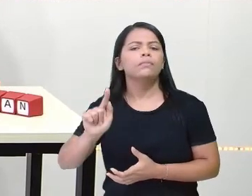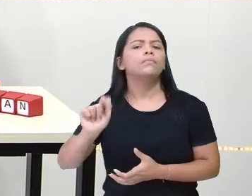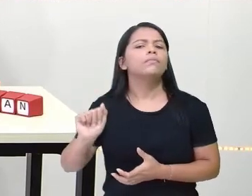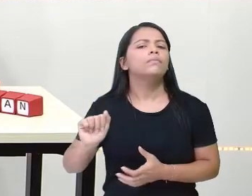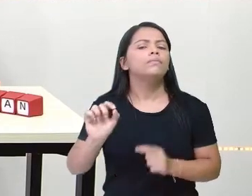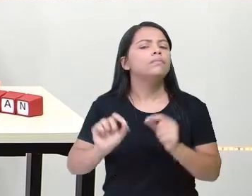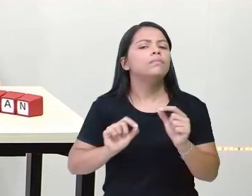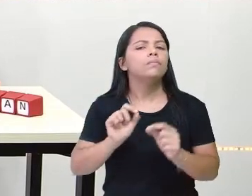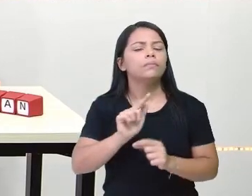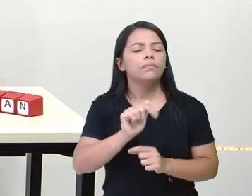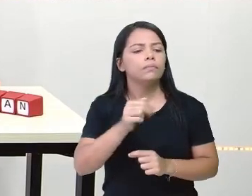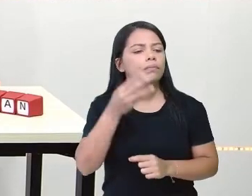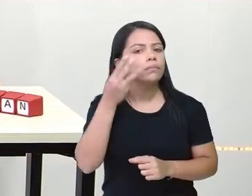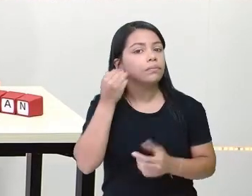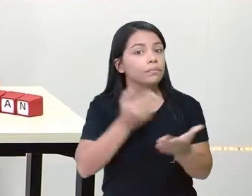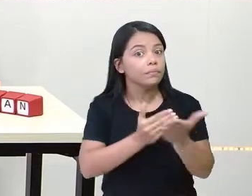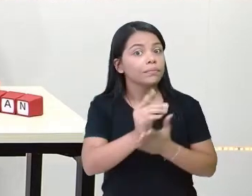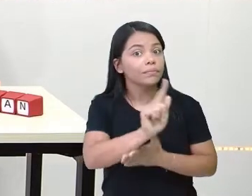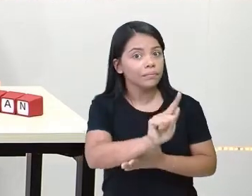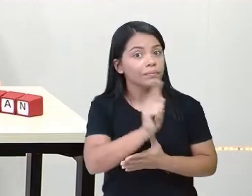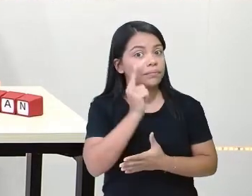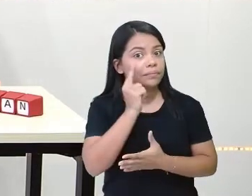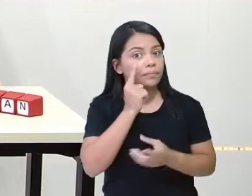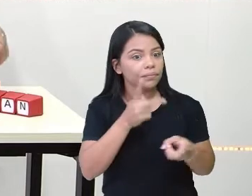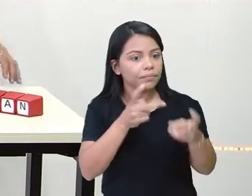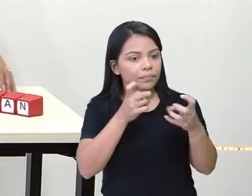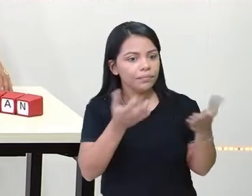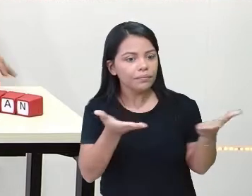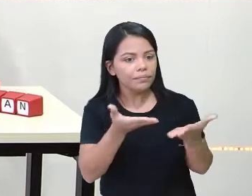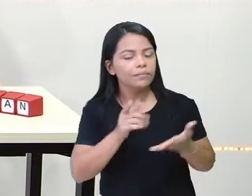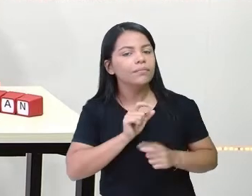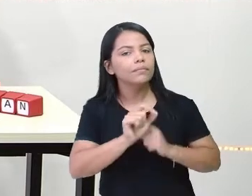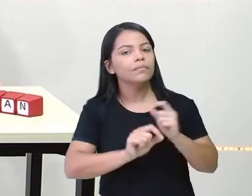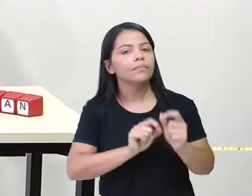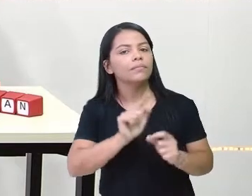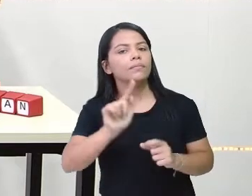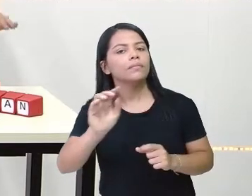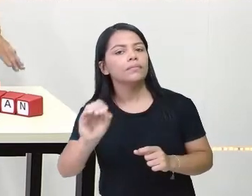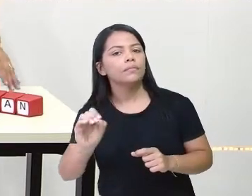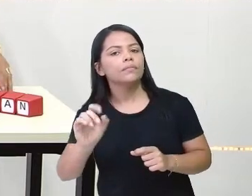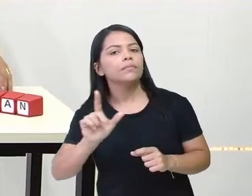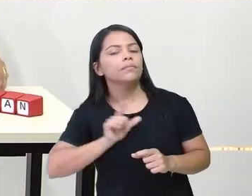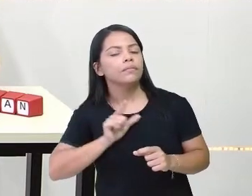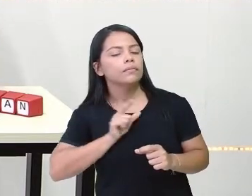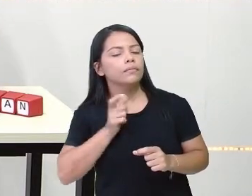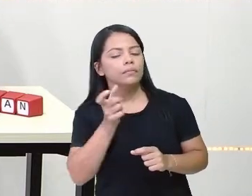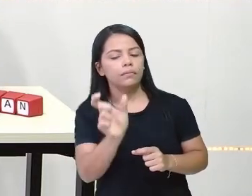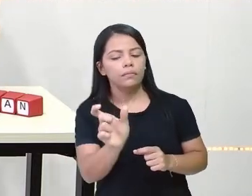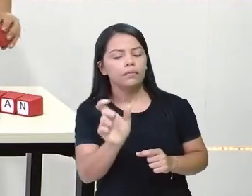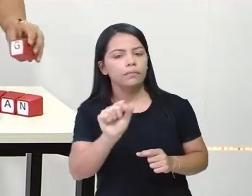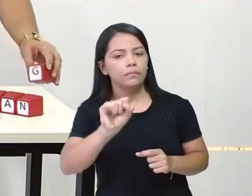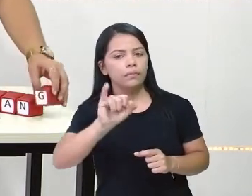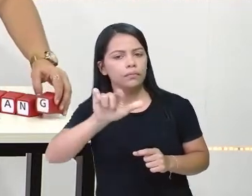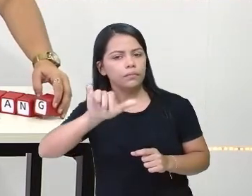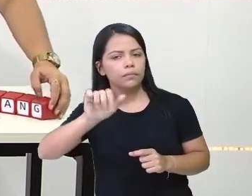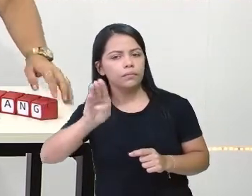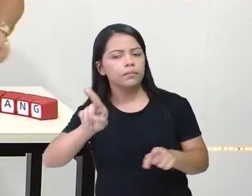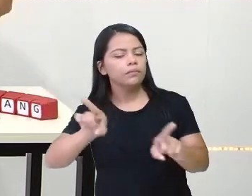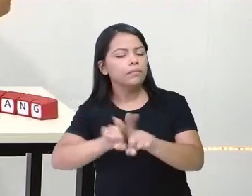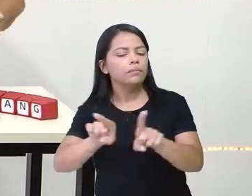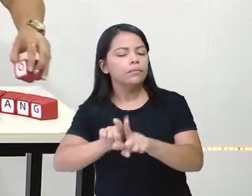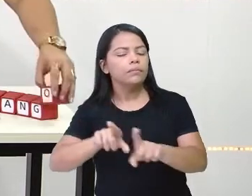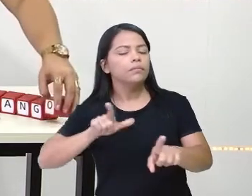Gato começou com G-A. E agora, Gó. Está no mesmo padrão silábico, está? Está. É o G. G.